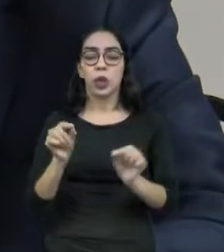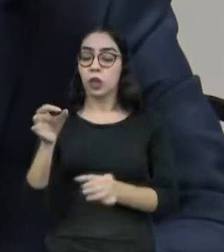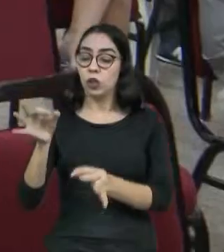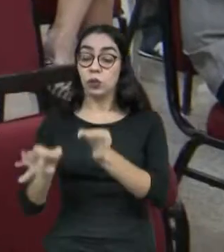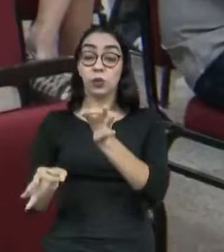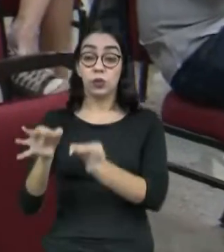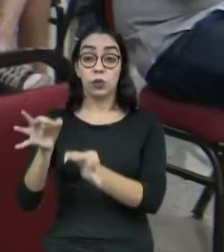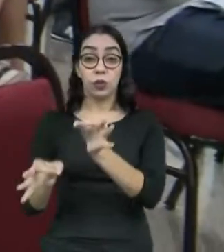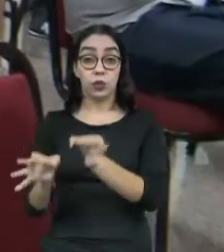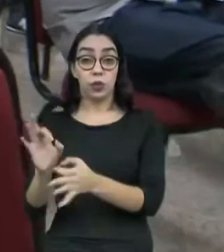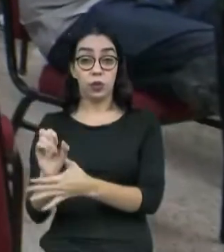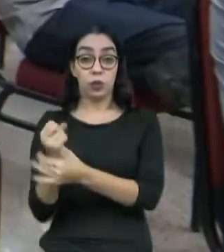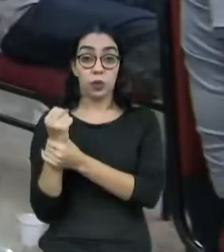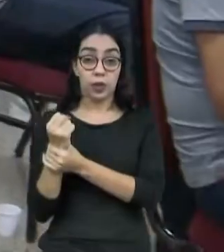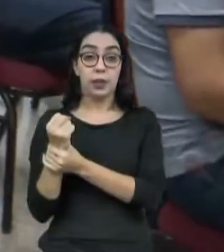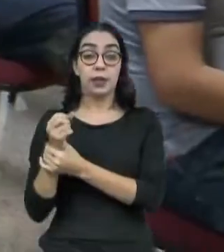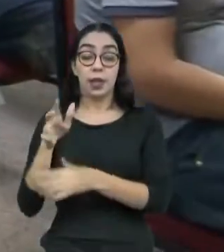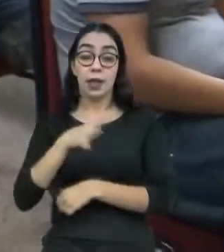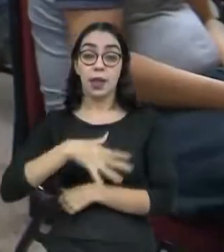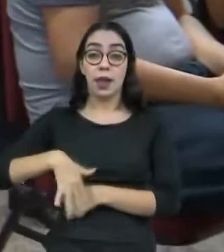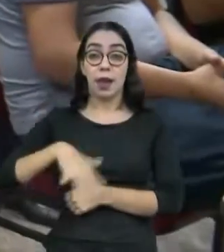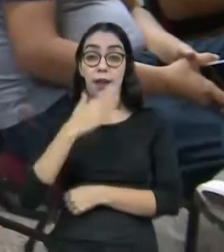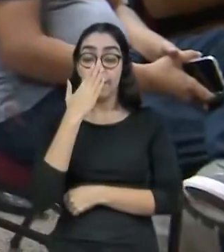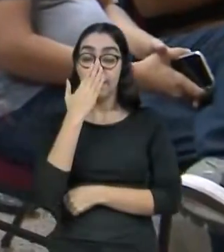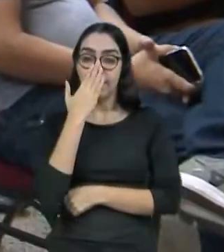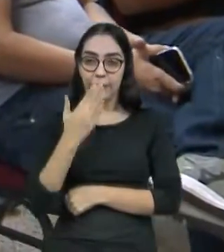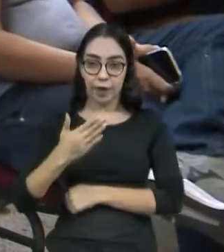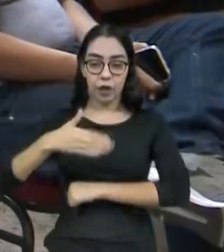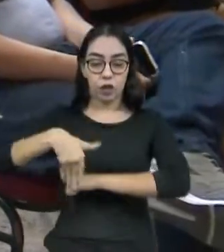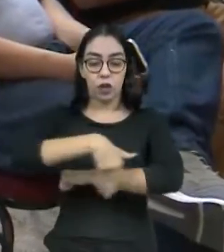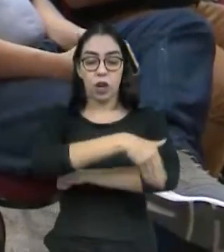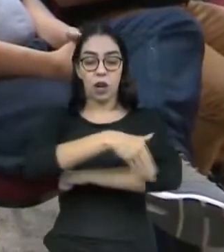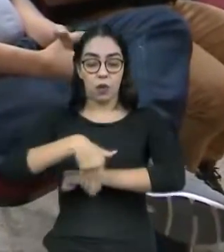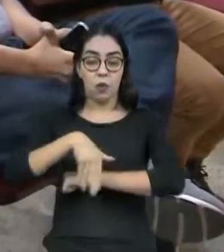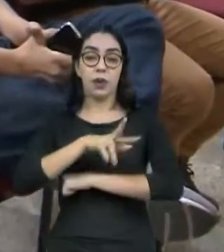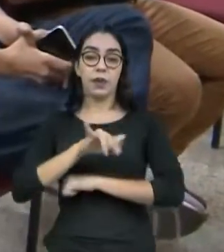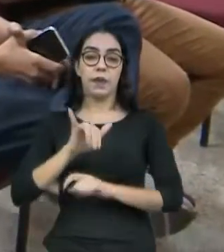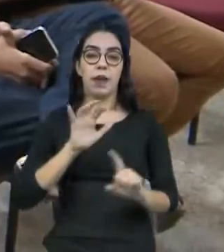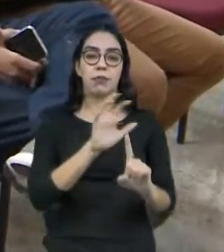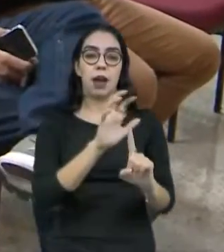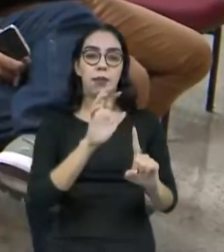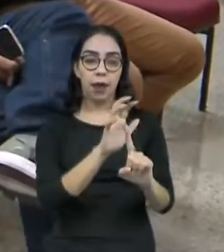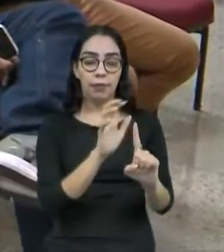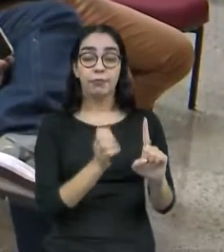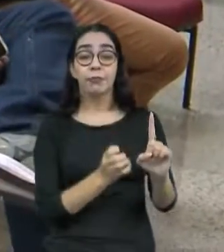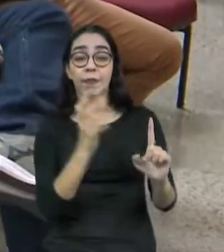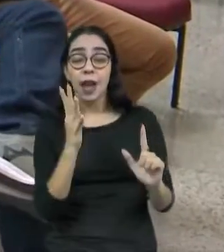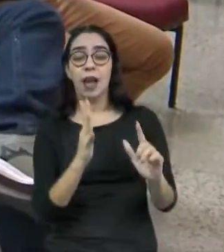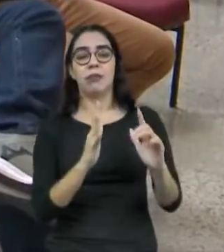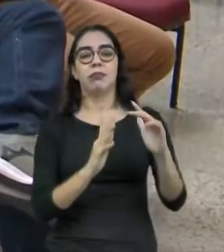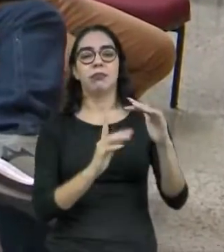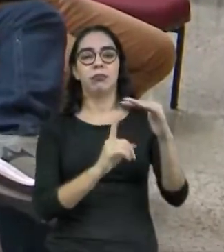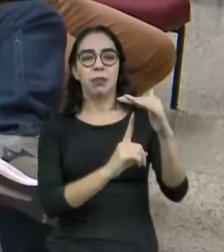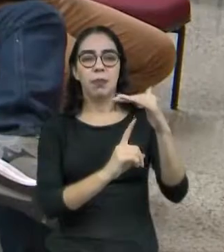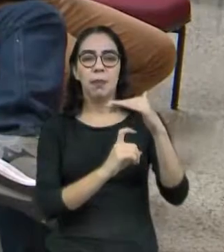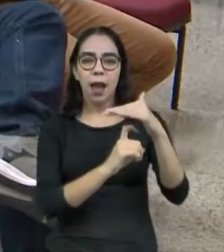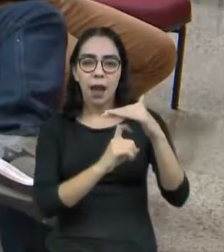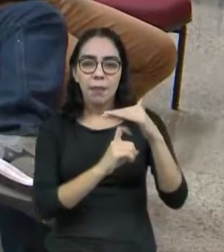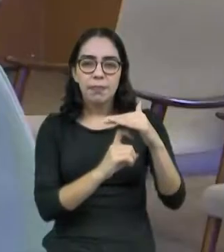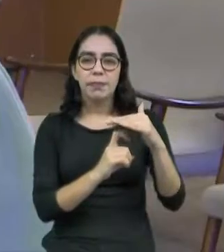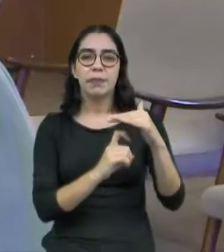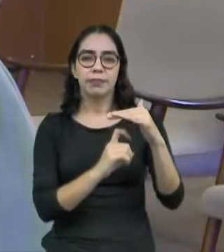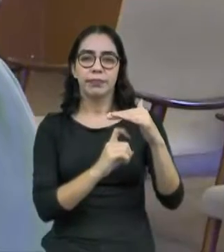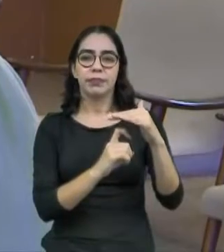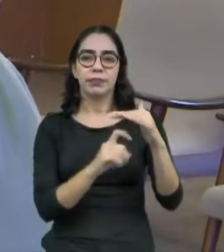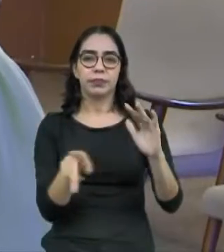faixa de praia. Um assunto que tem impacto direto em mais de 60 barracas de praia, no turismo e geração de empregos do Estado.